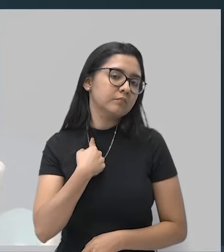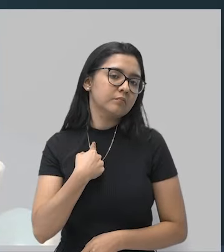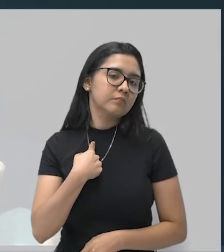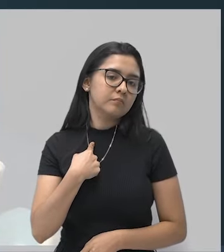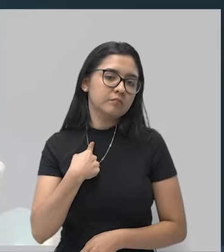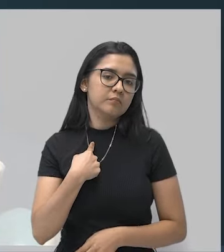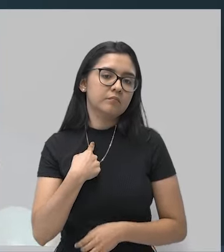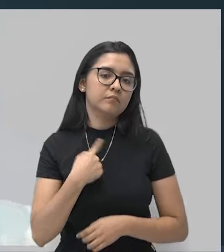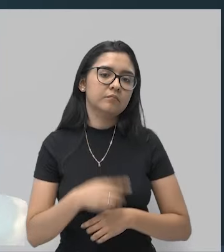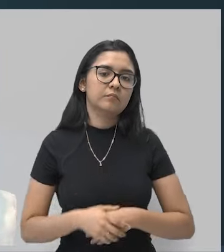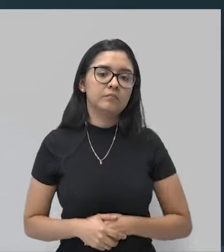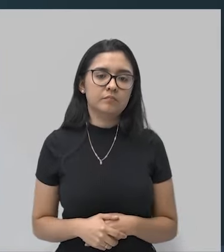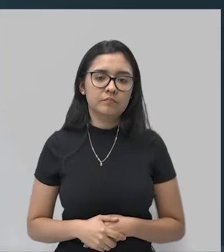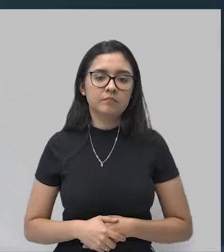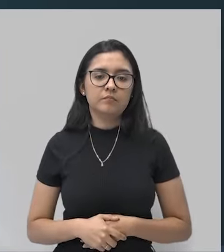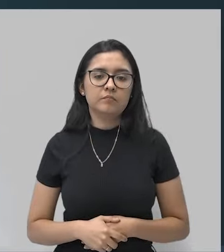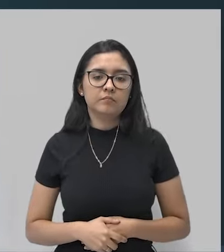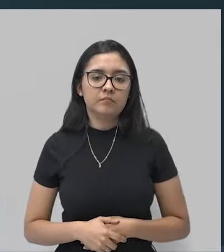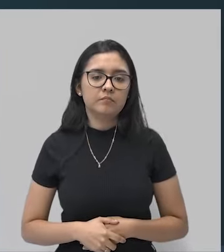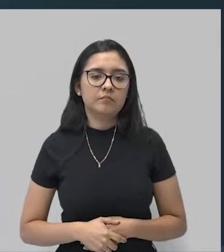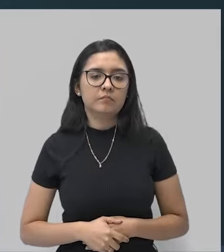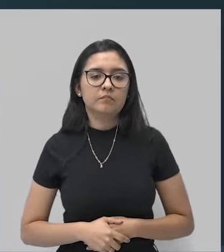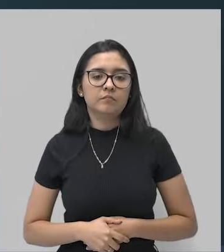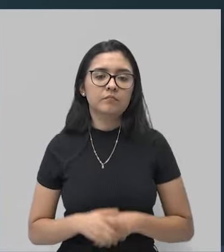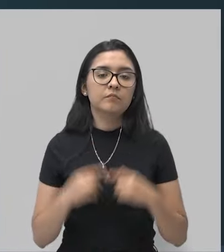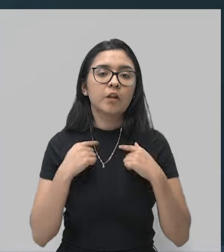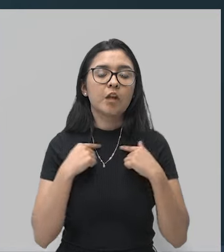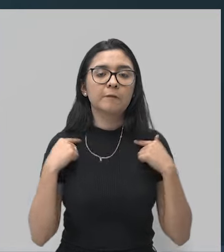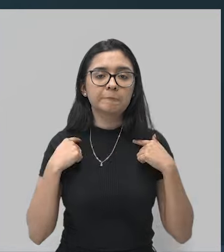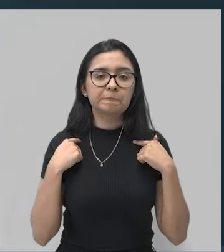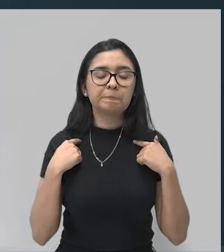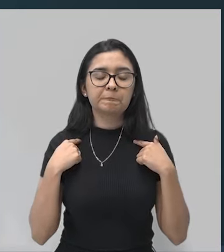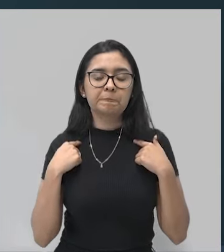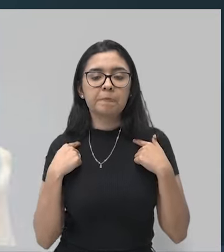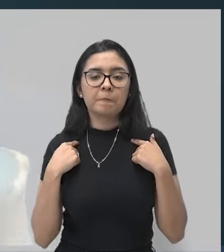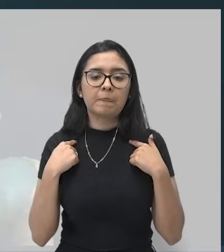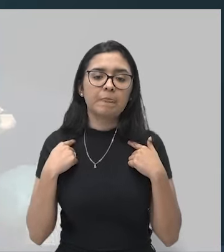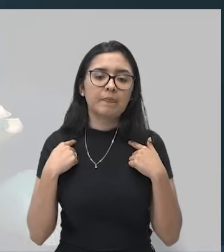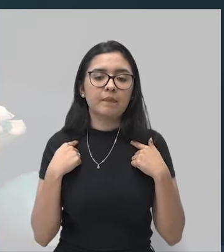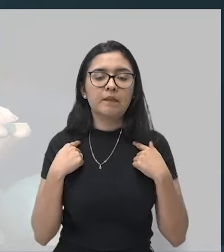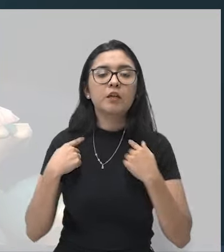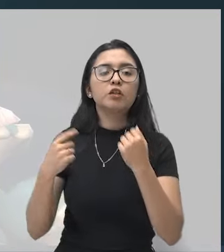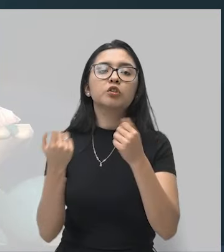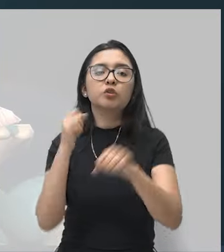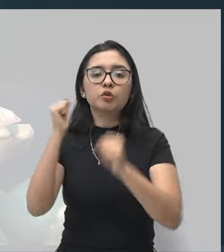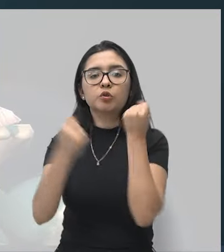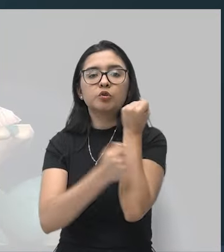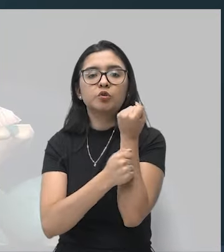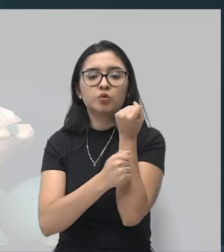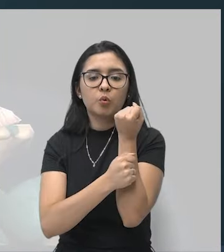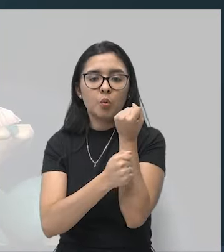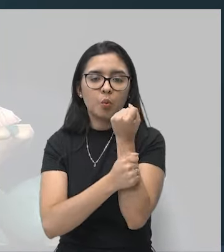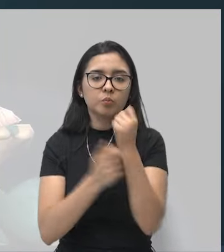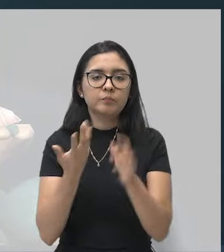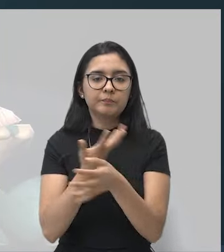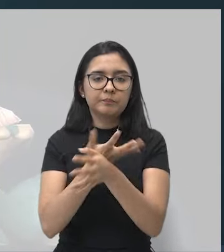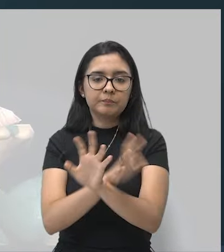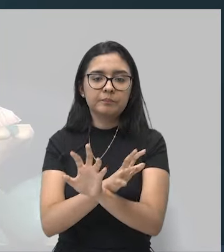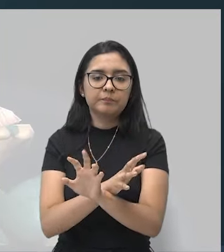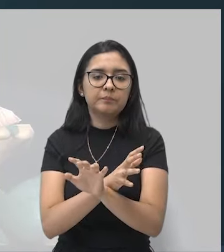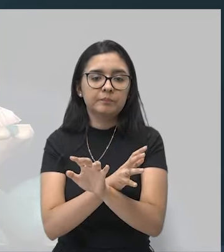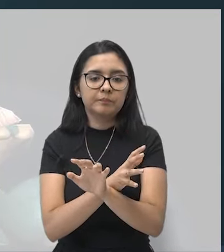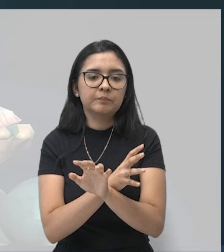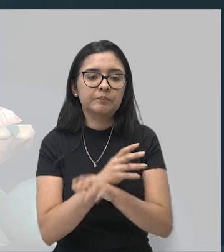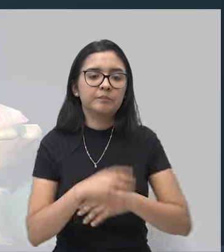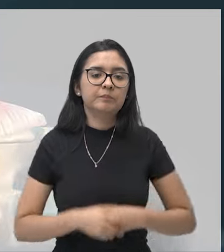a pontinha dele grudada aqui, no externo, esse osso que fica aqui no nosso peito. Esse